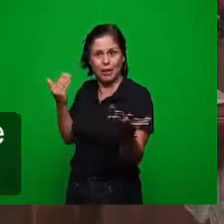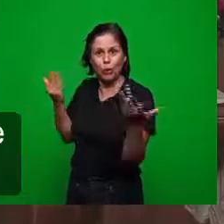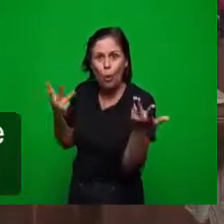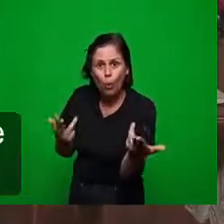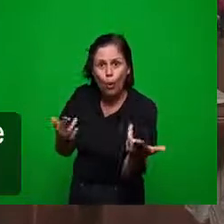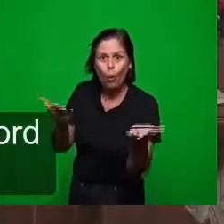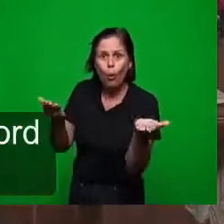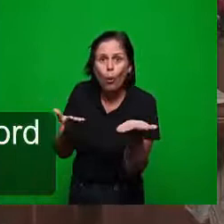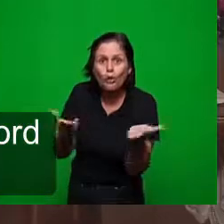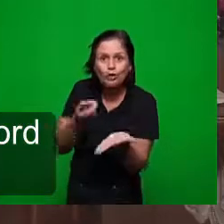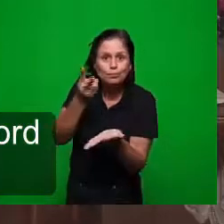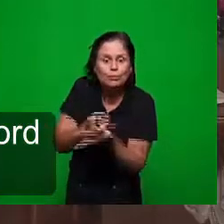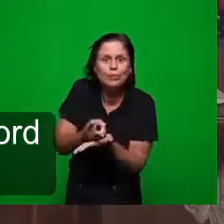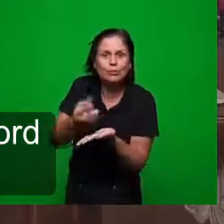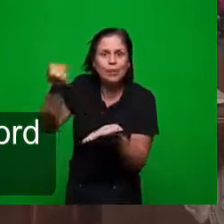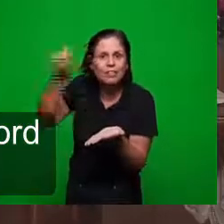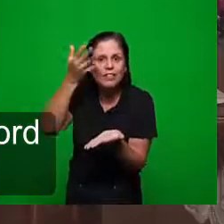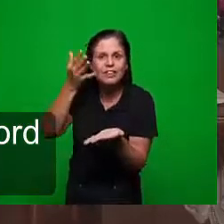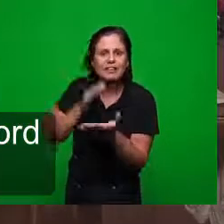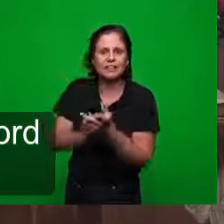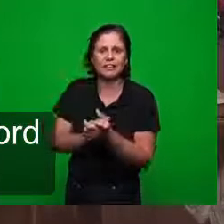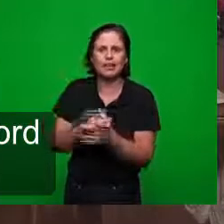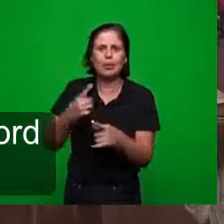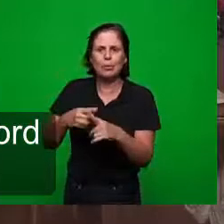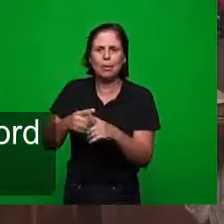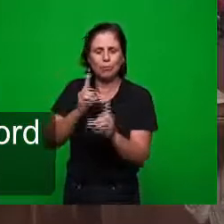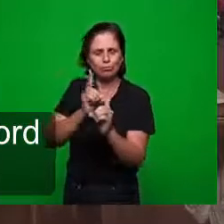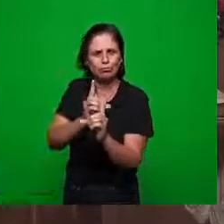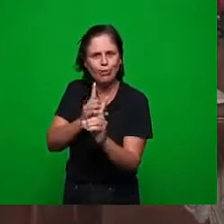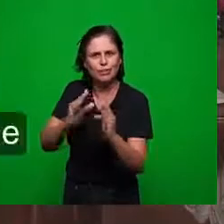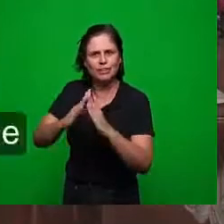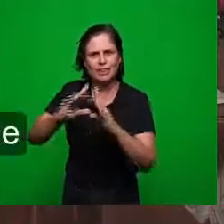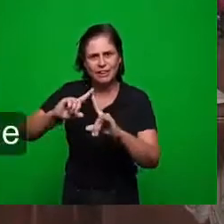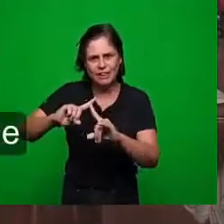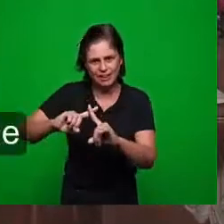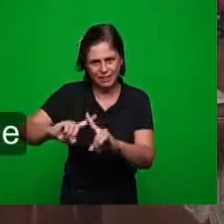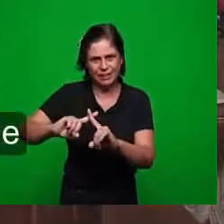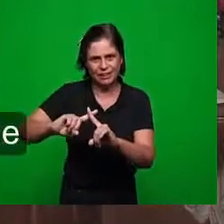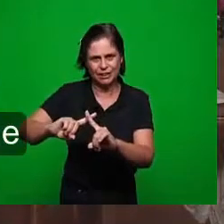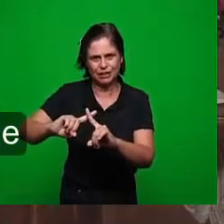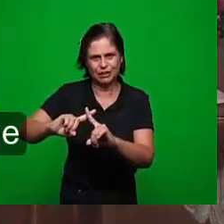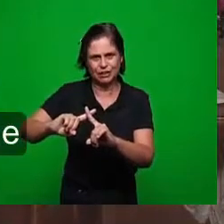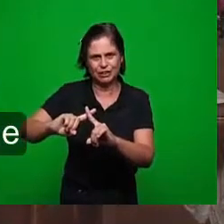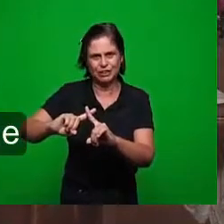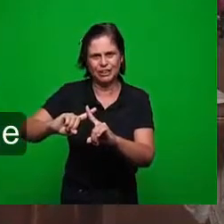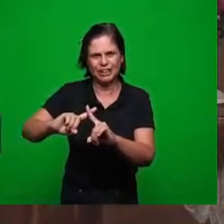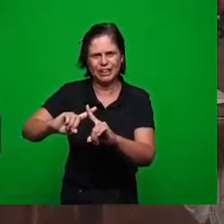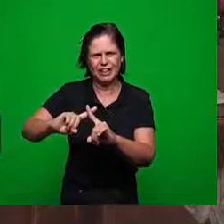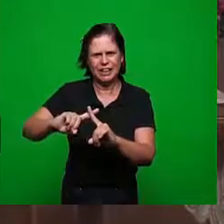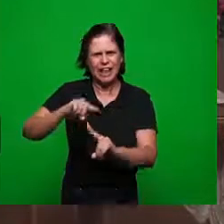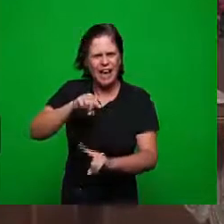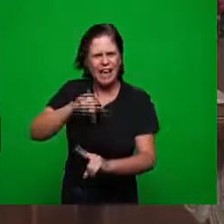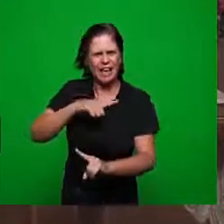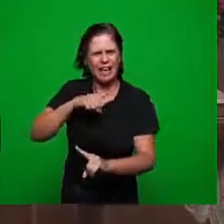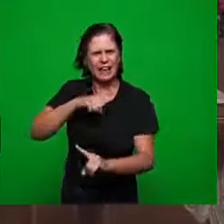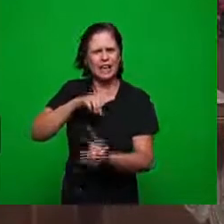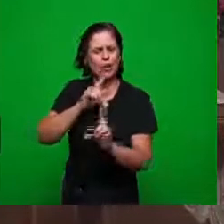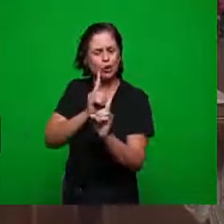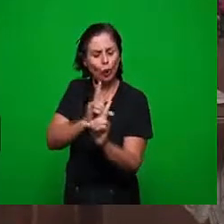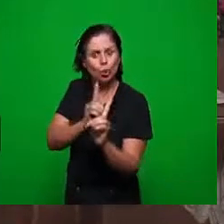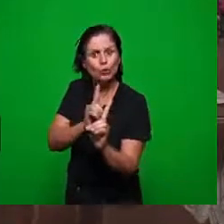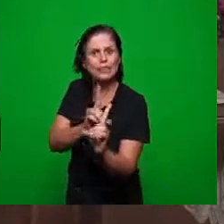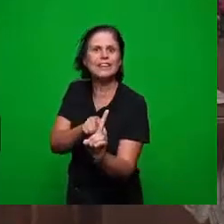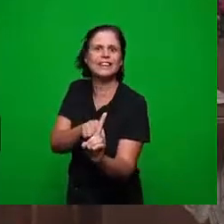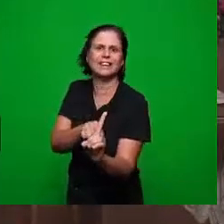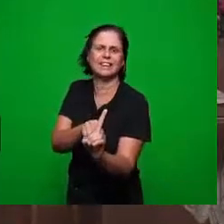da igreja a doutrina da igreja e a palavra revelada aqui para a igreja ir embora com essa doutrina ela vai levar os